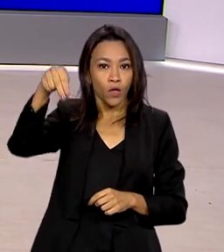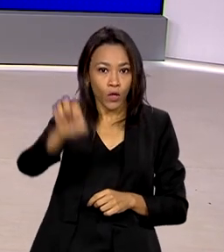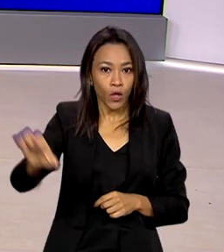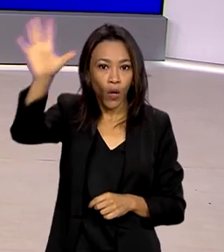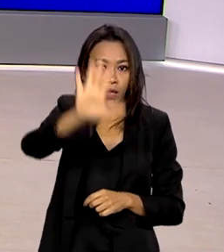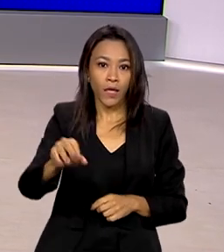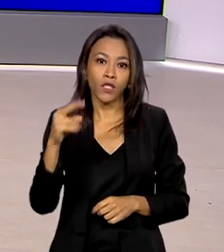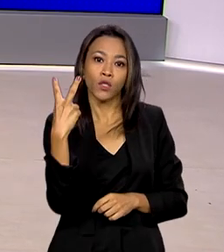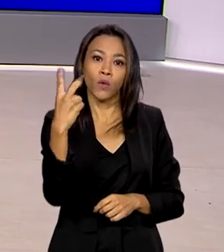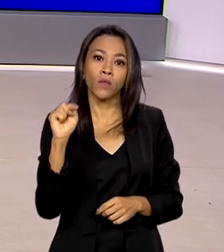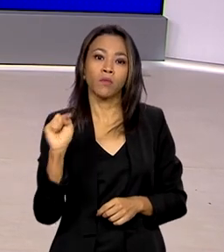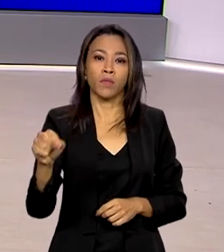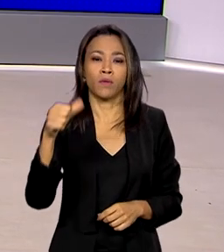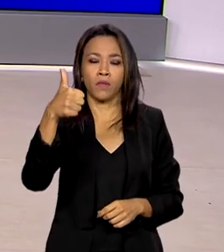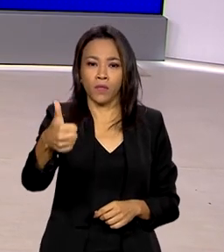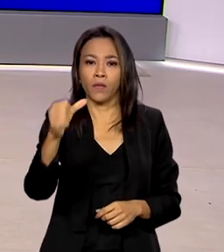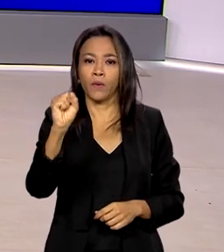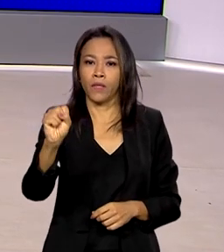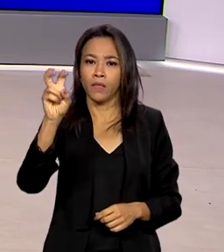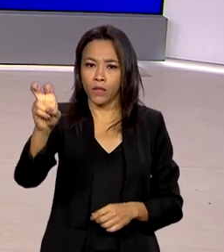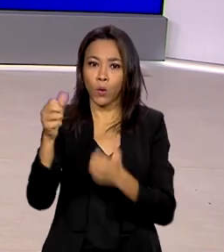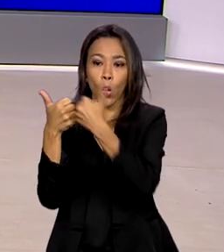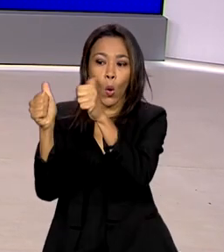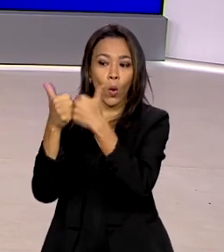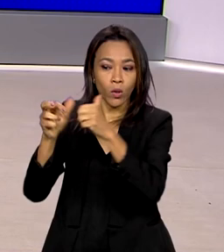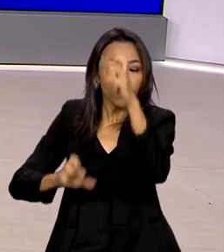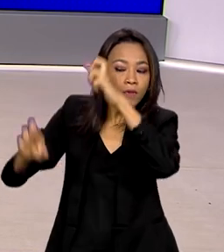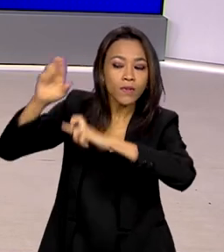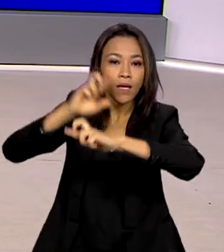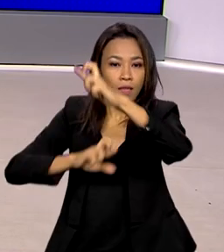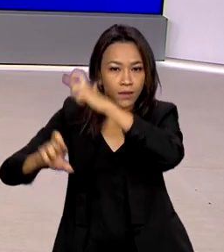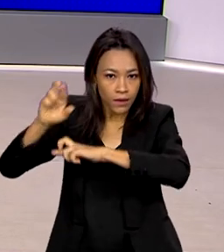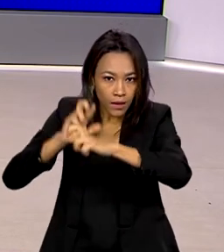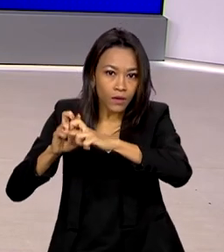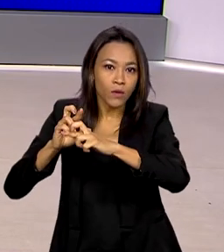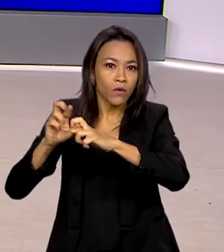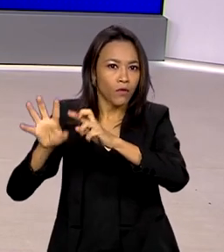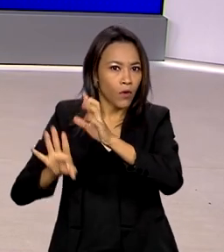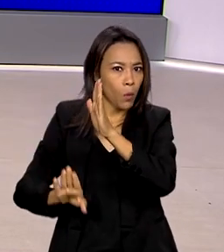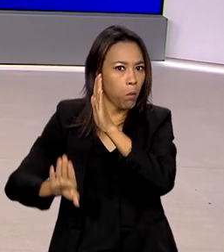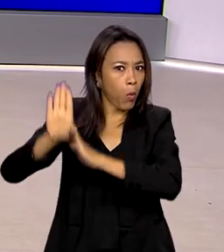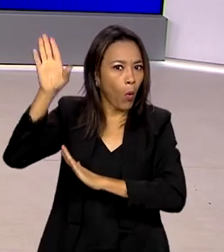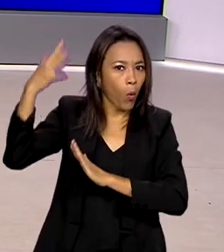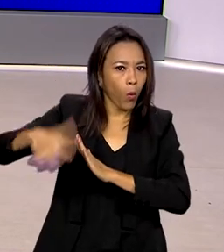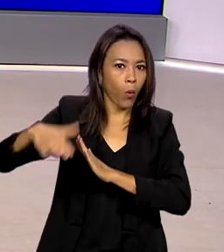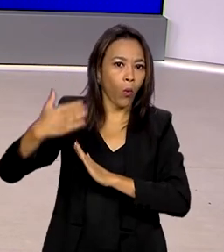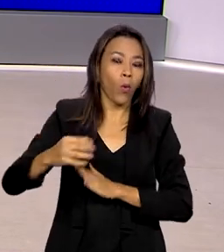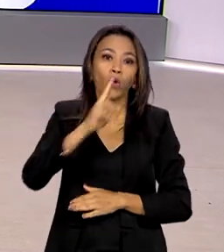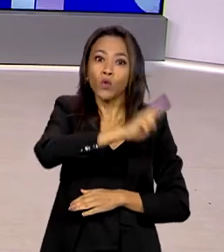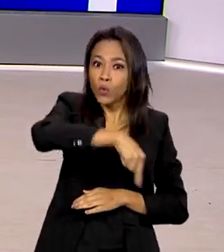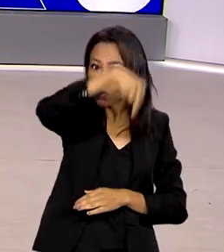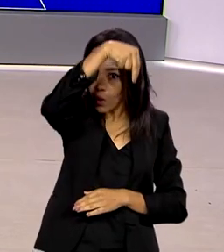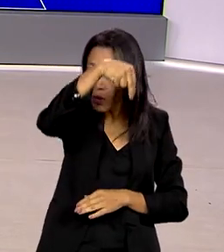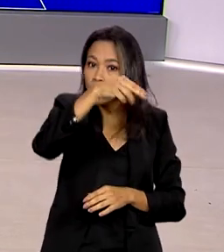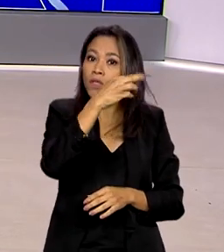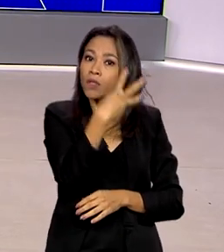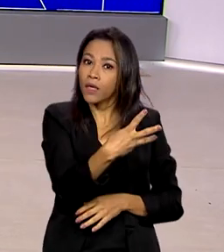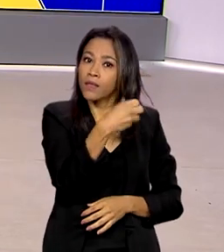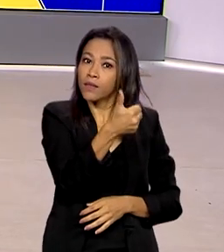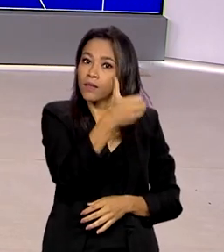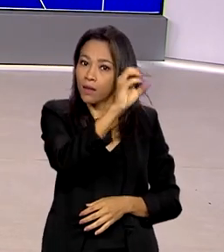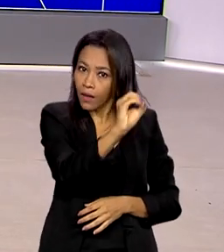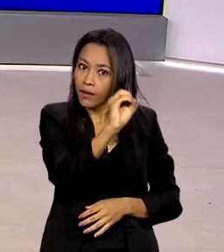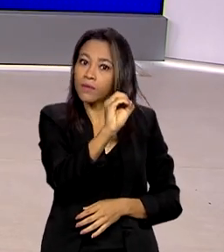.185 ônibus foram fiscalizados, o recorde do país, na região Norte foram 310 veículos